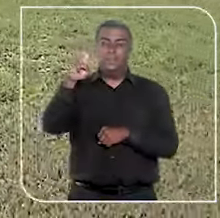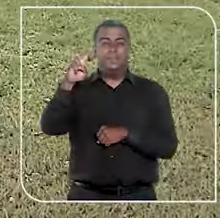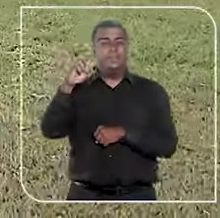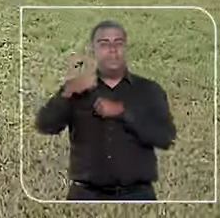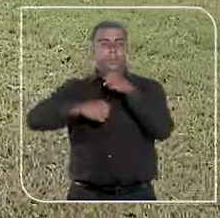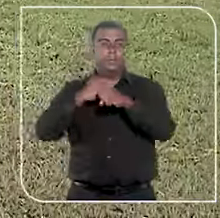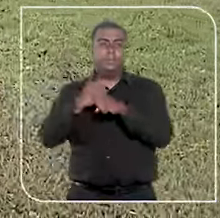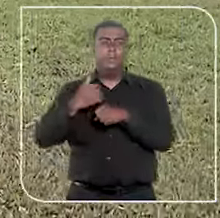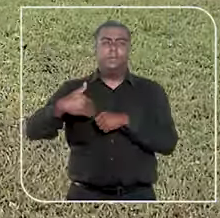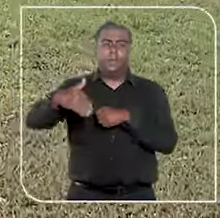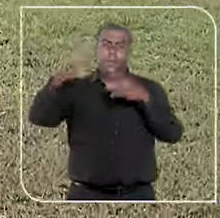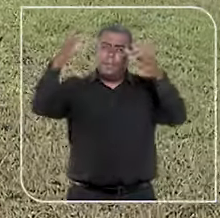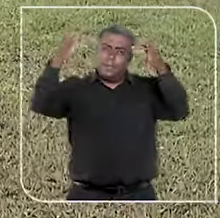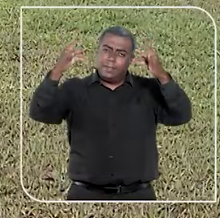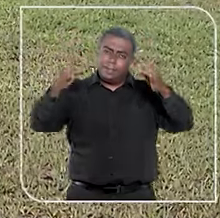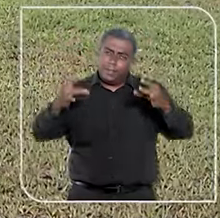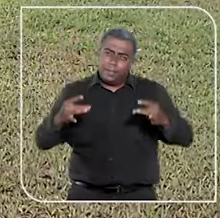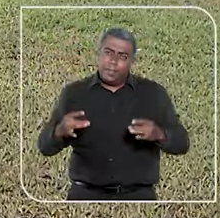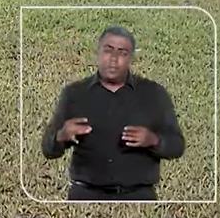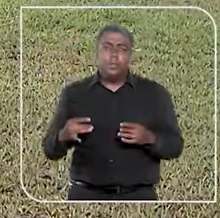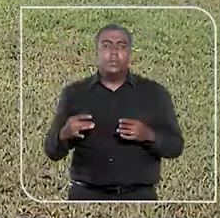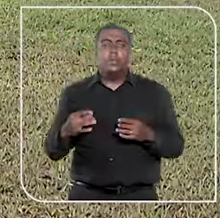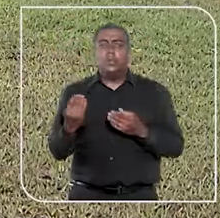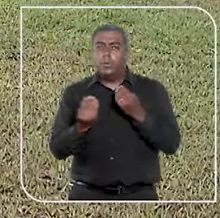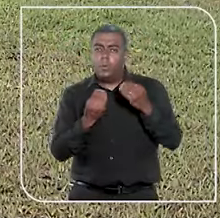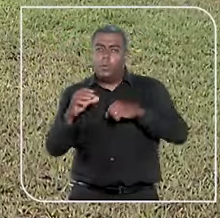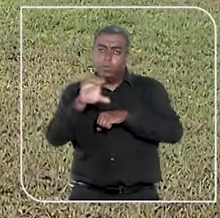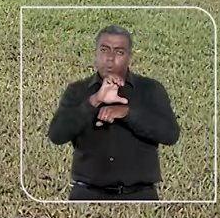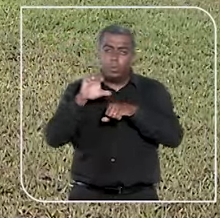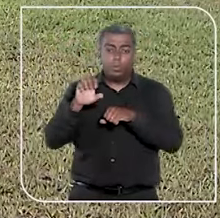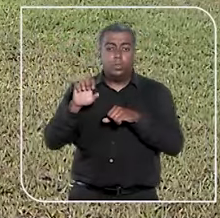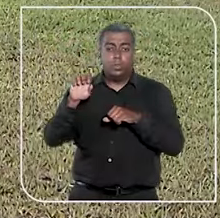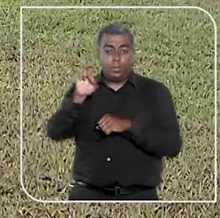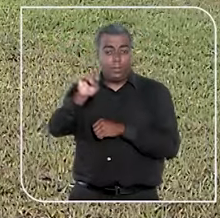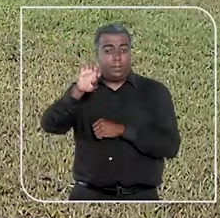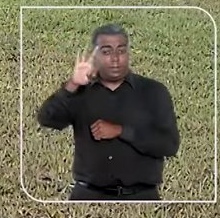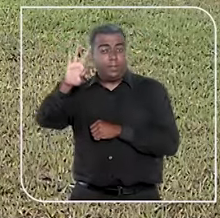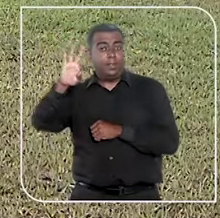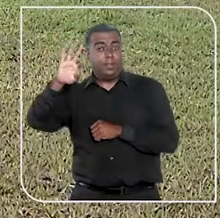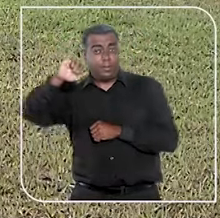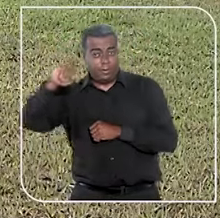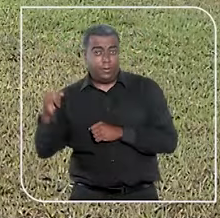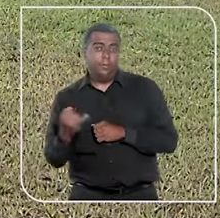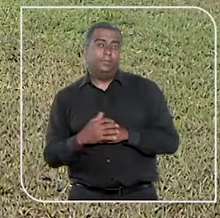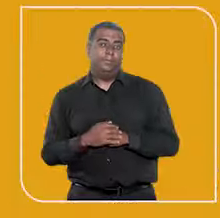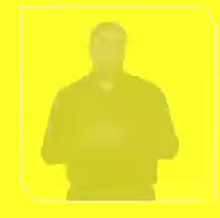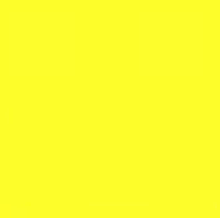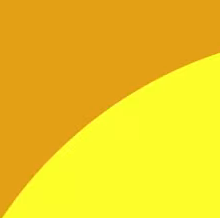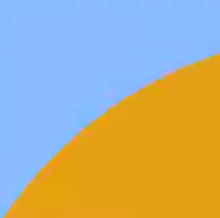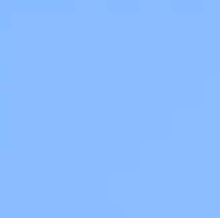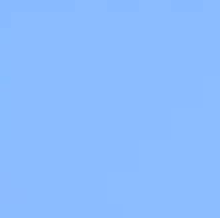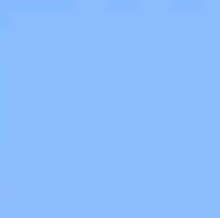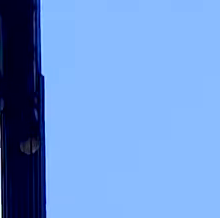Vamos detalhar as competências constitucionais do Superior Tribunal de Justiça. Até lá!